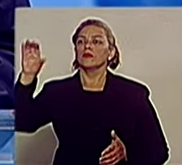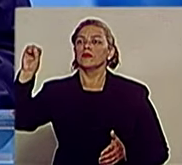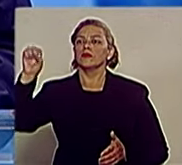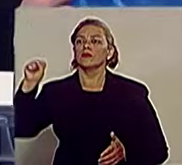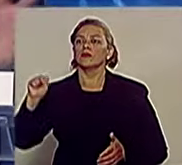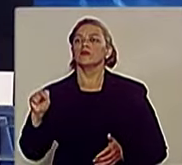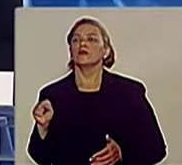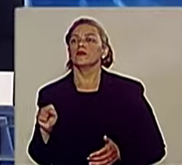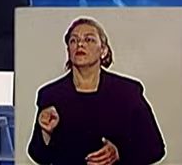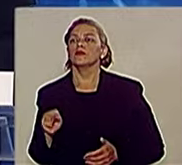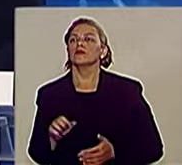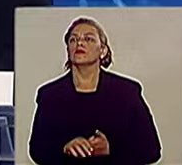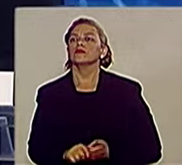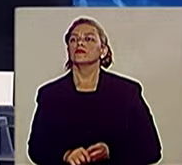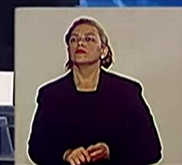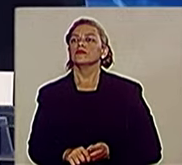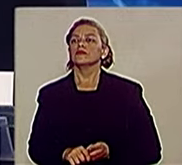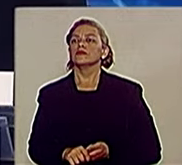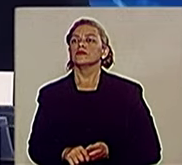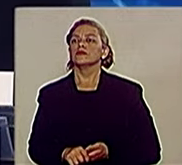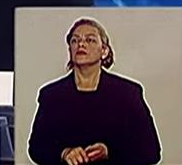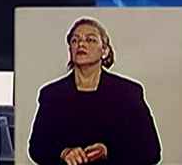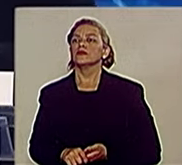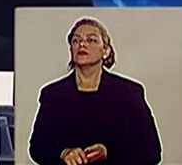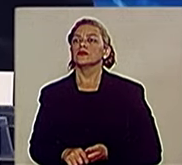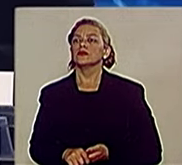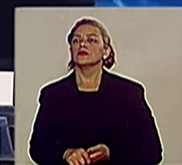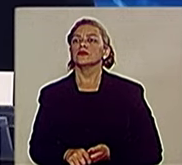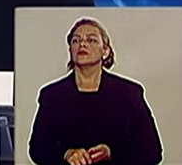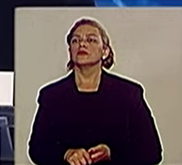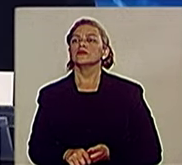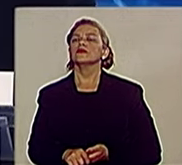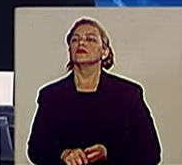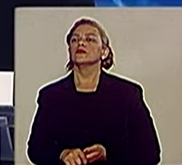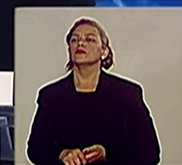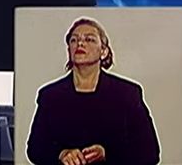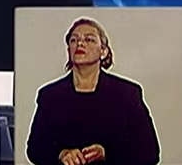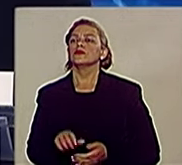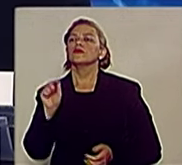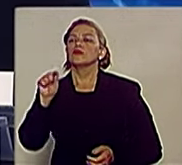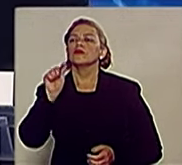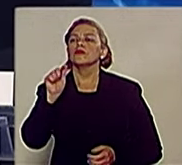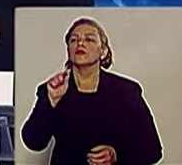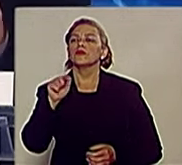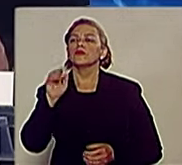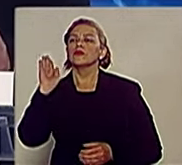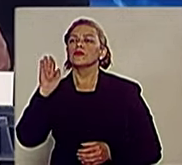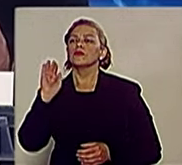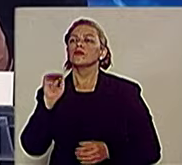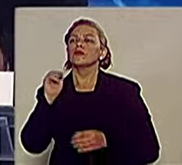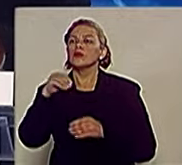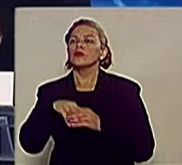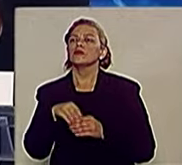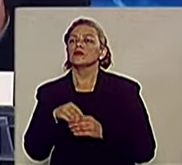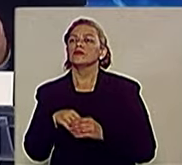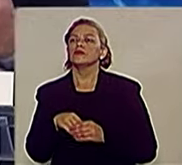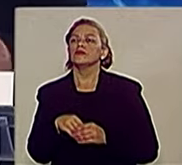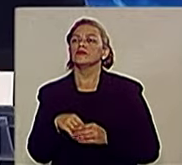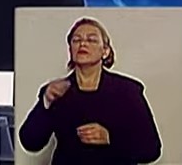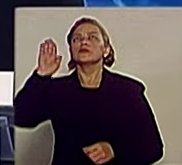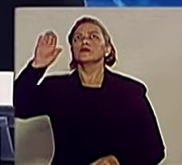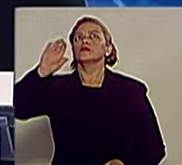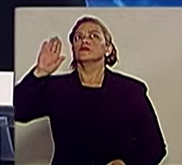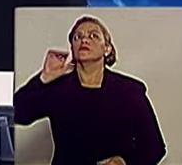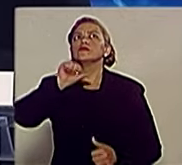senhor, candidato. Esse seria o meu escolhido para fazer a pergunta. Carlinhos, o senhor foi eleito prometendo mudanças, mas a primeira